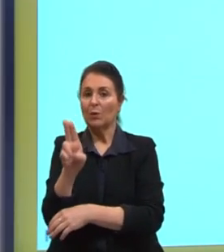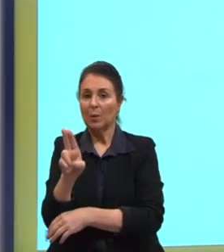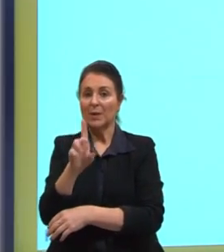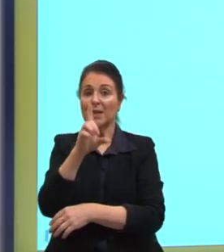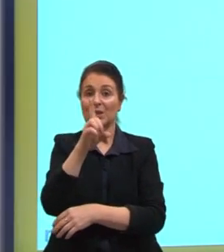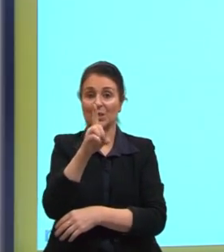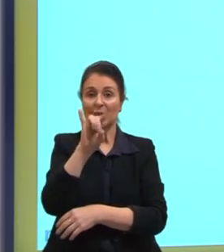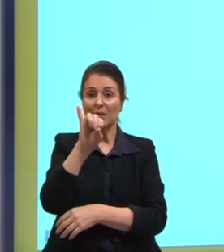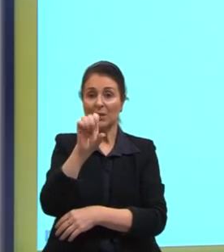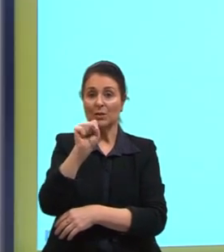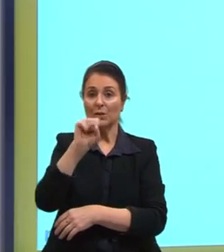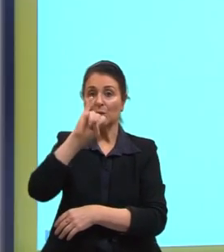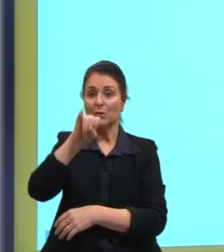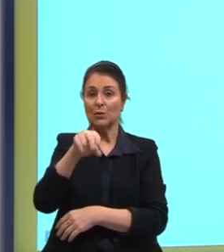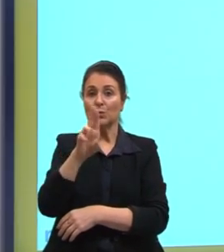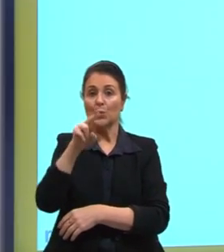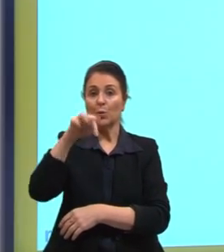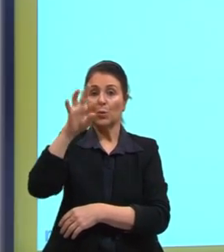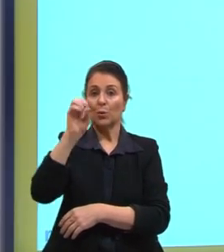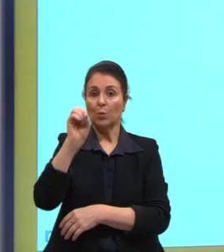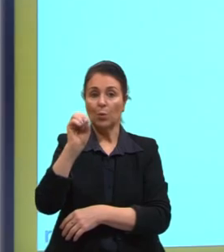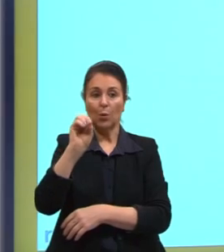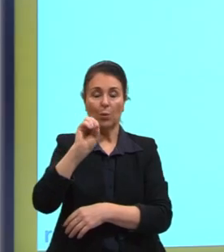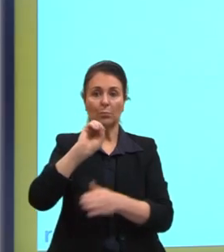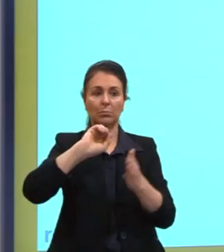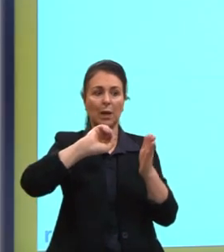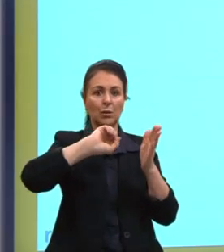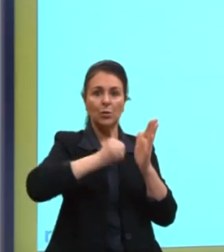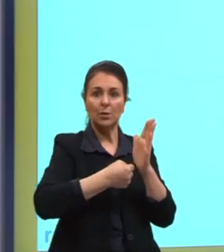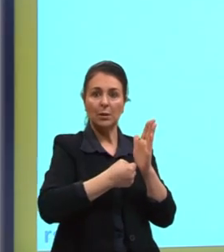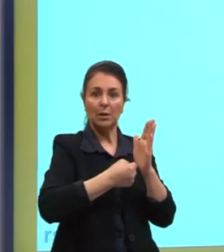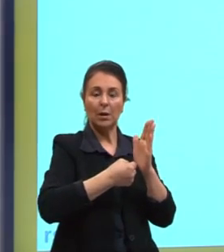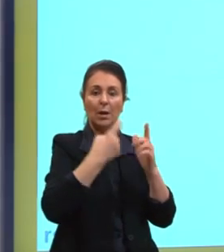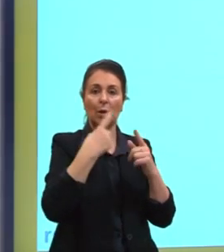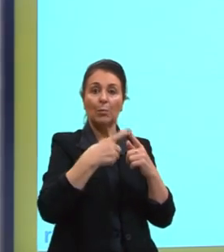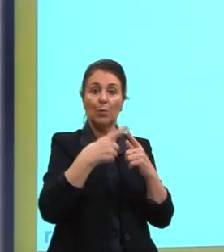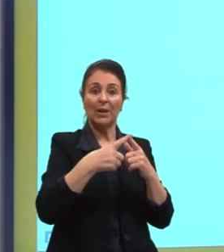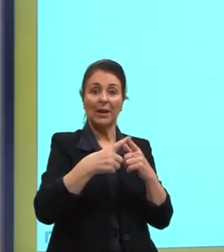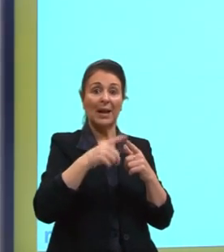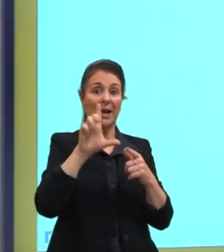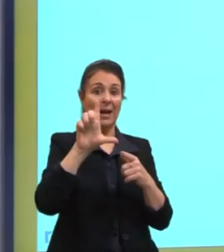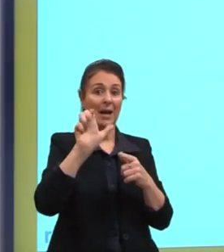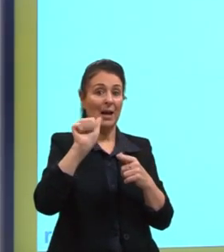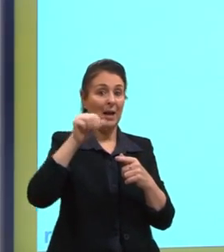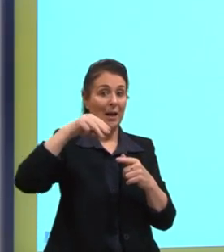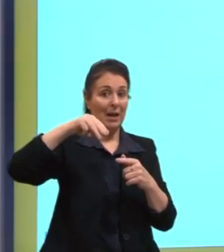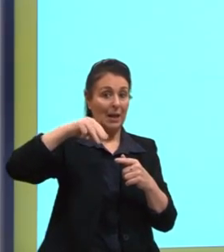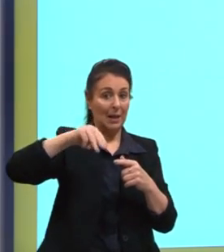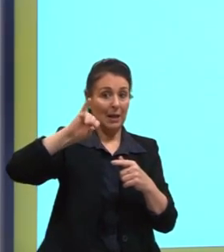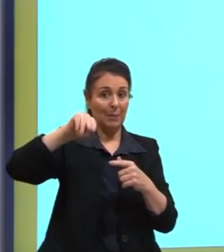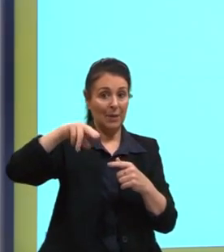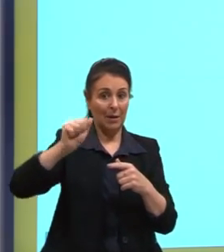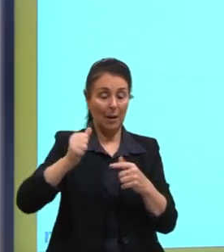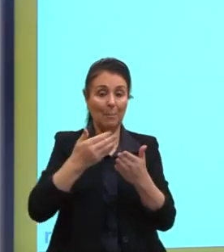disjuntor cai. Por quê? Porque a lâmina bimetálica acabou perdendo o contato